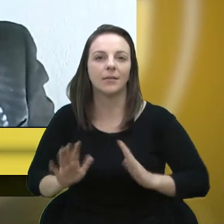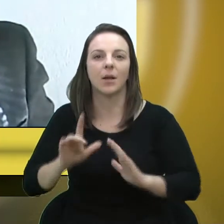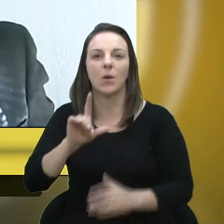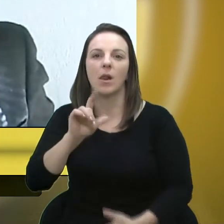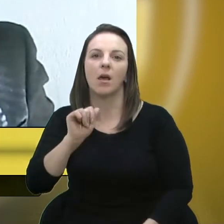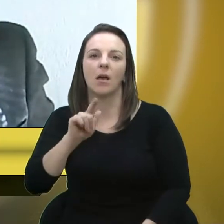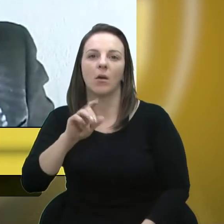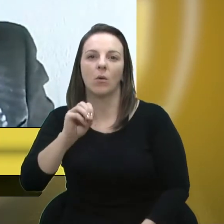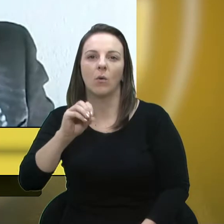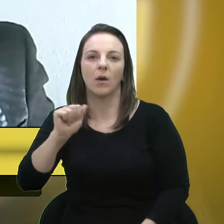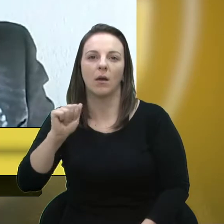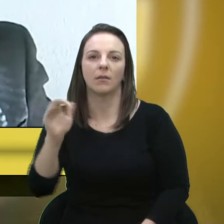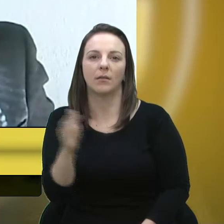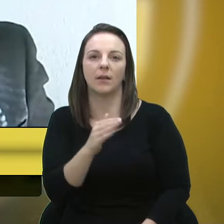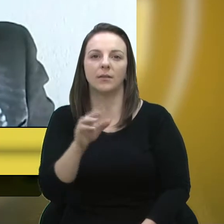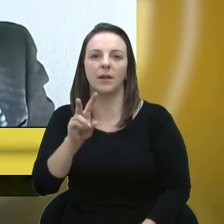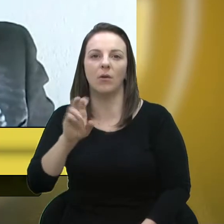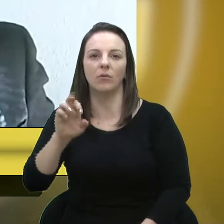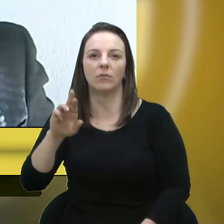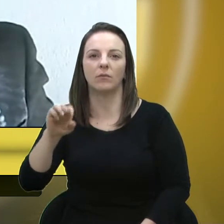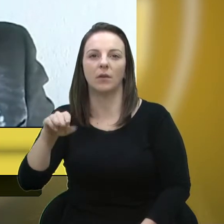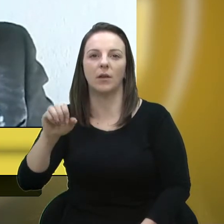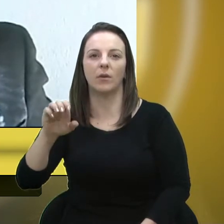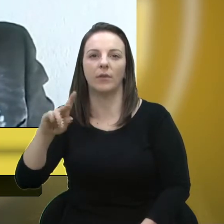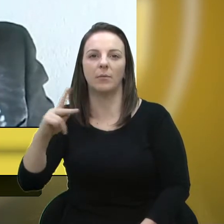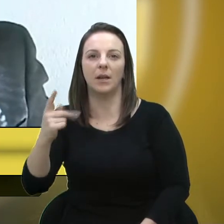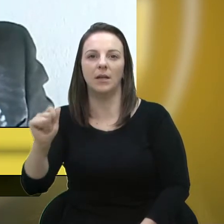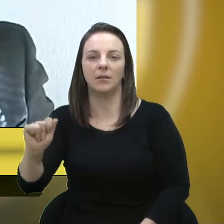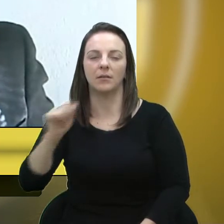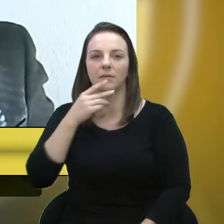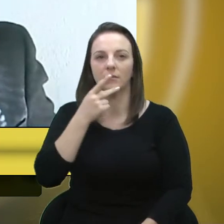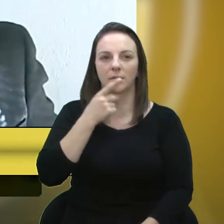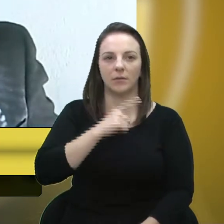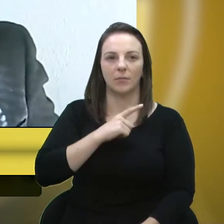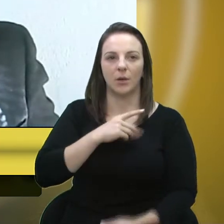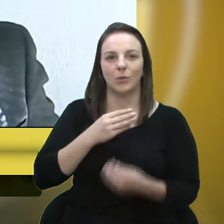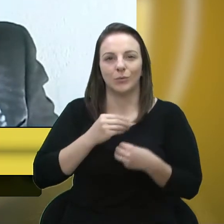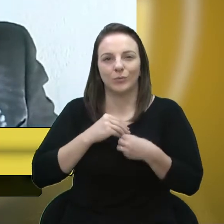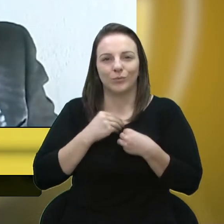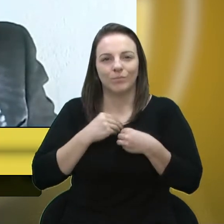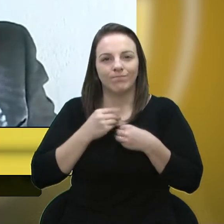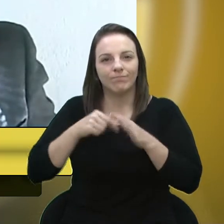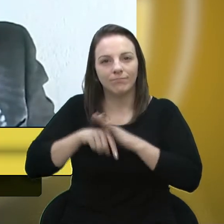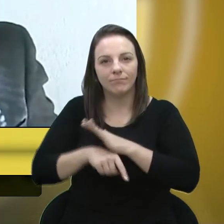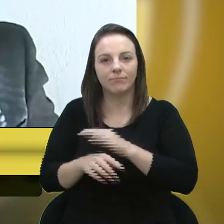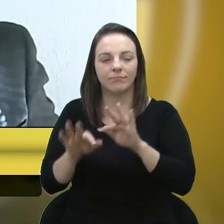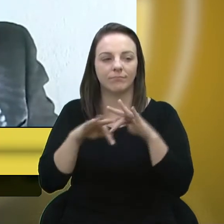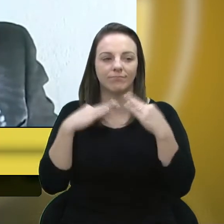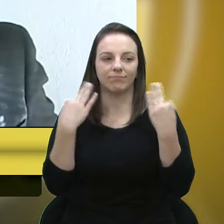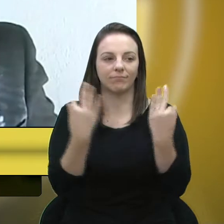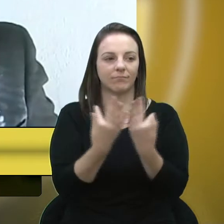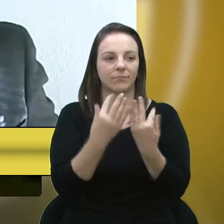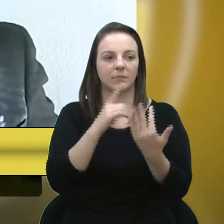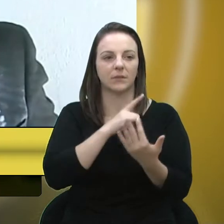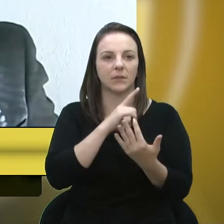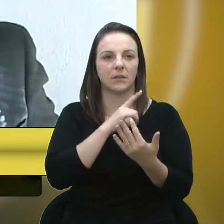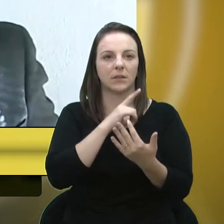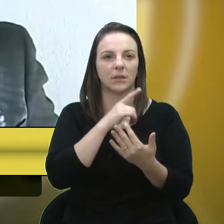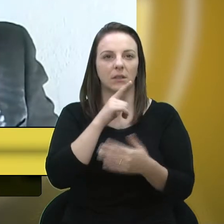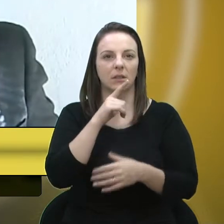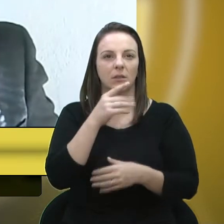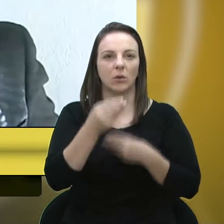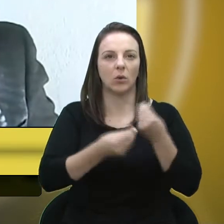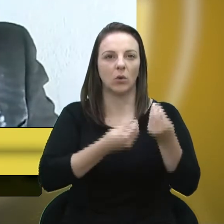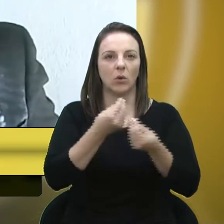sentimentos à família e que, nesse momento de dor, tenham força e fé para